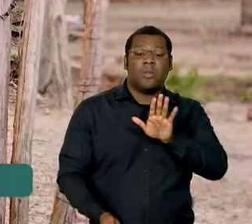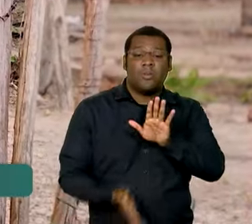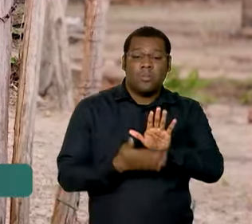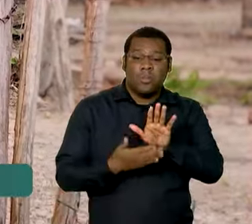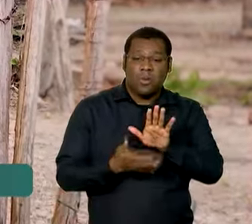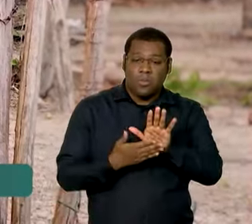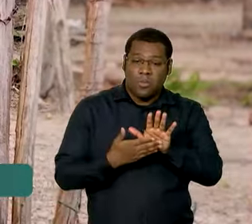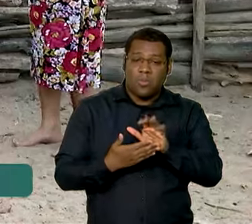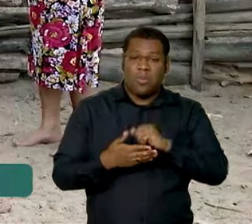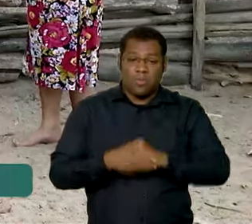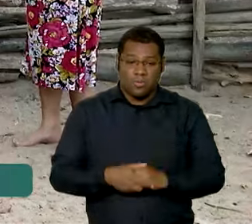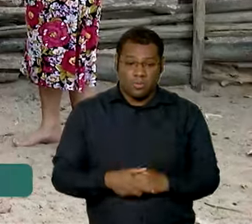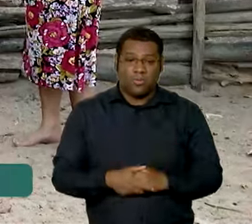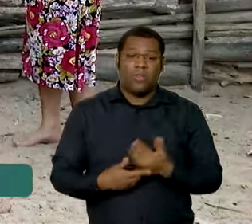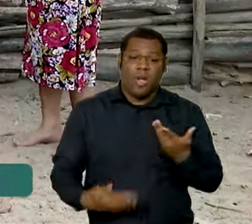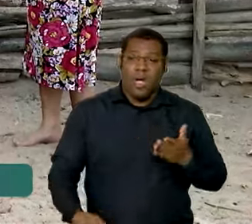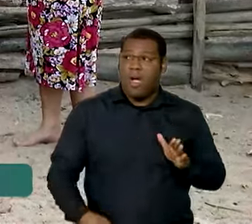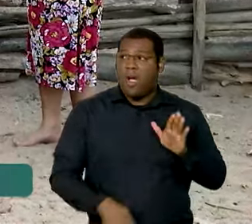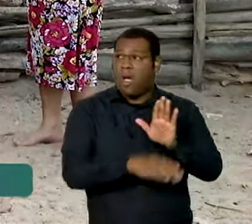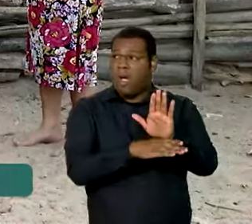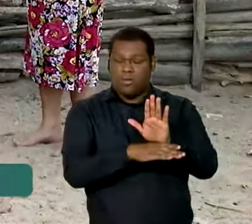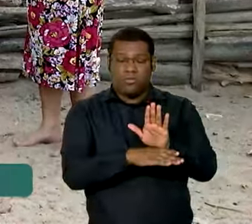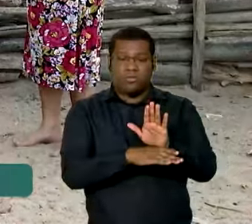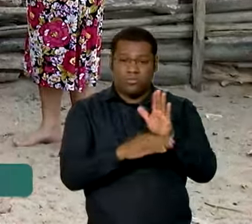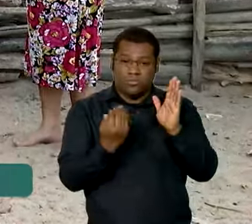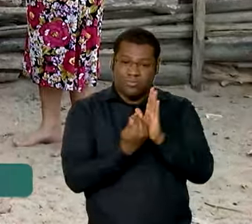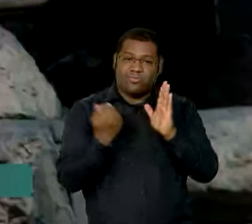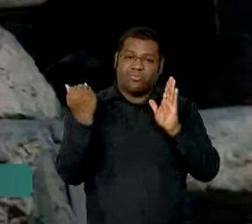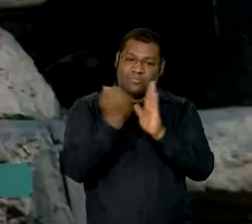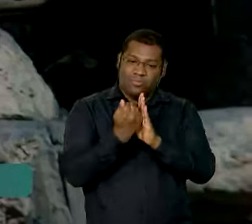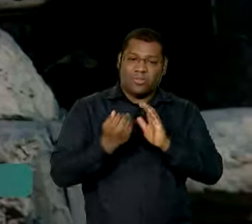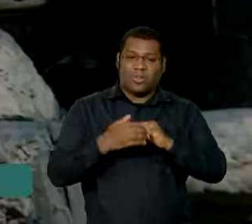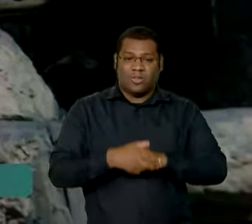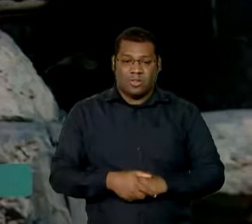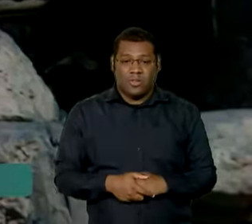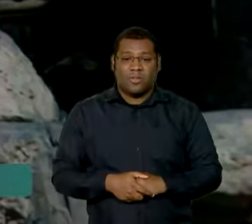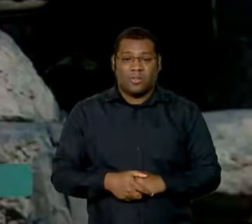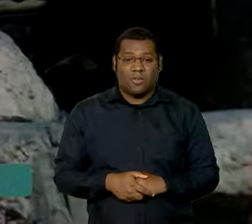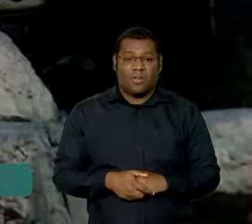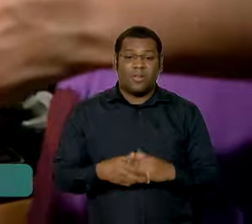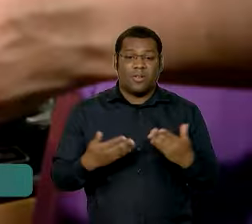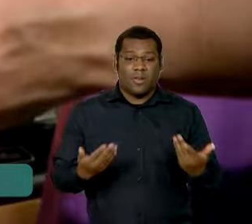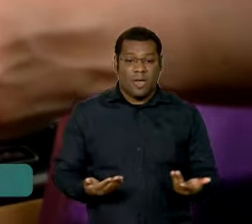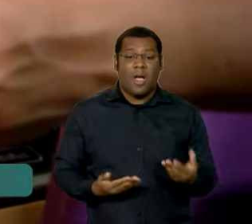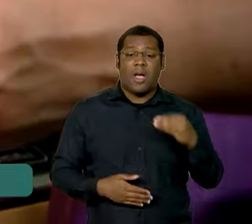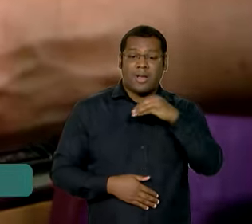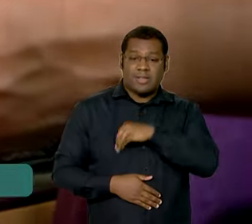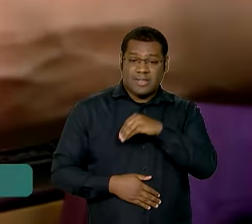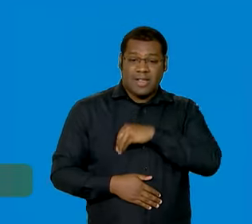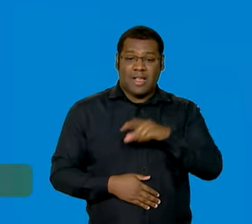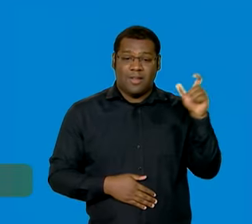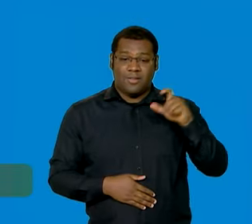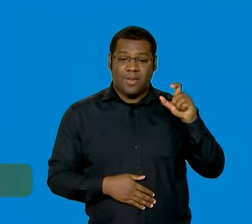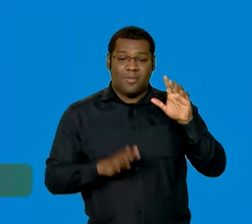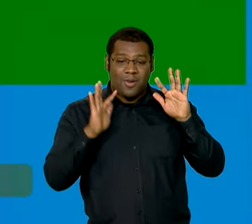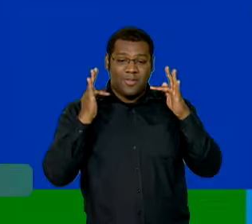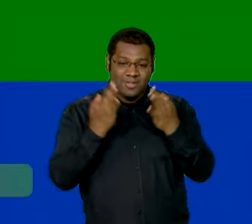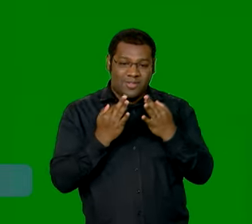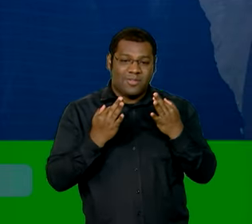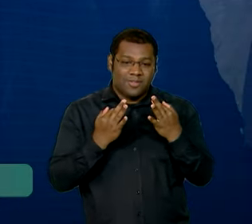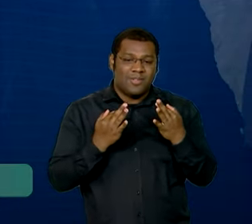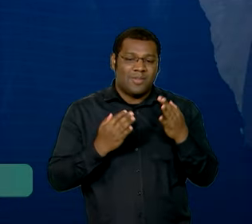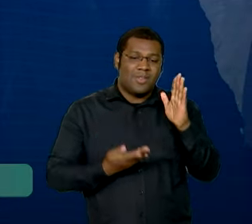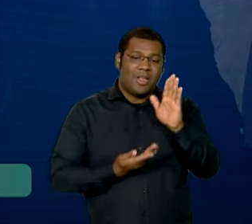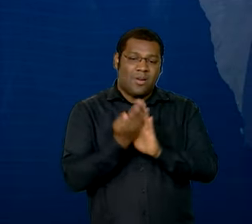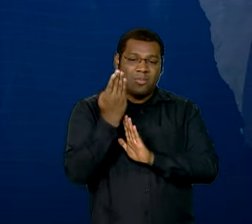novos benefícios de acordo com a composição familiar, o que fez aumentar o valor médio da Bolsa. A pesquisa